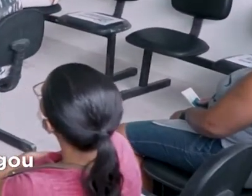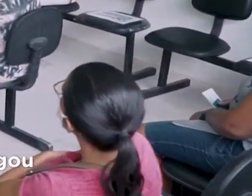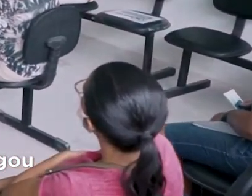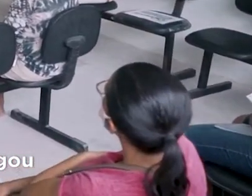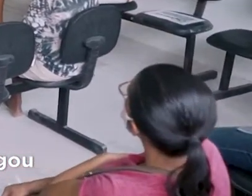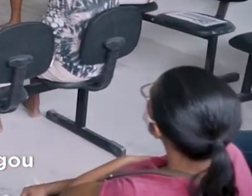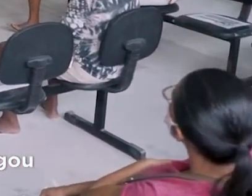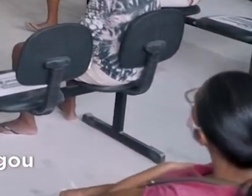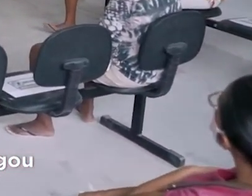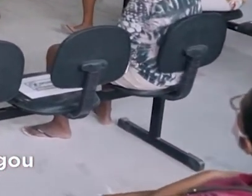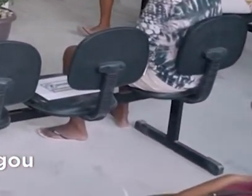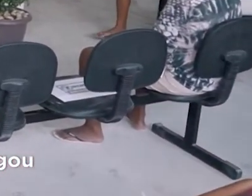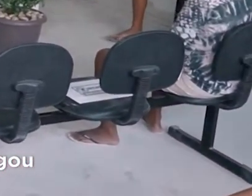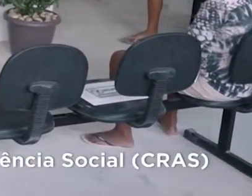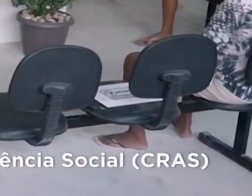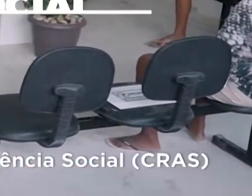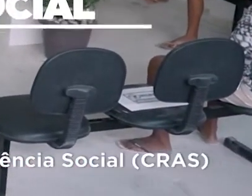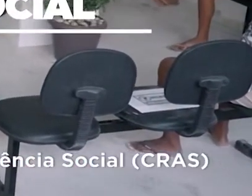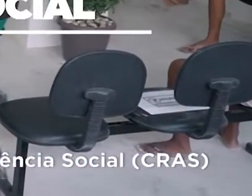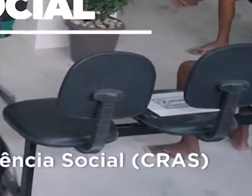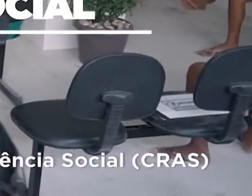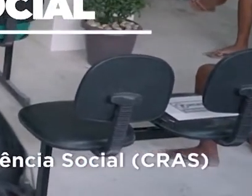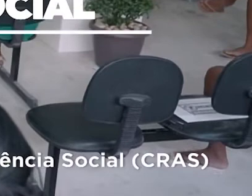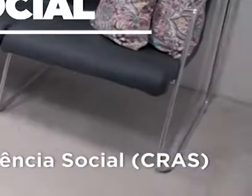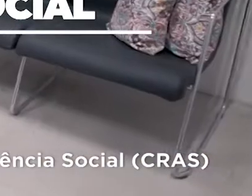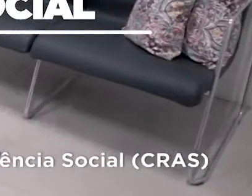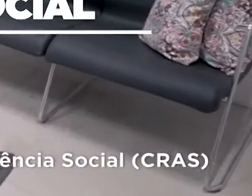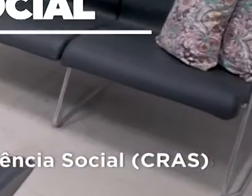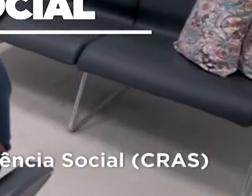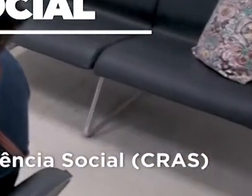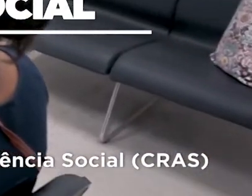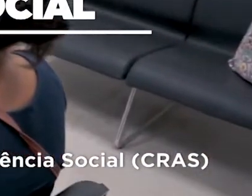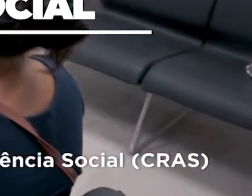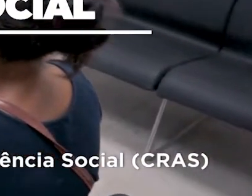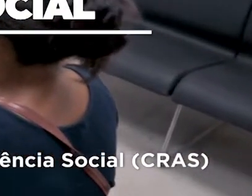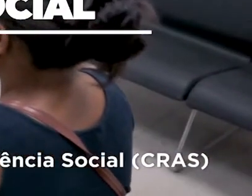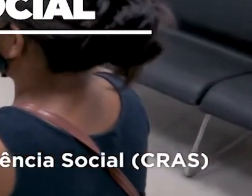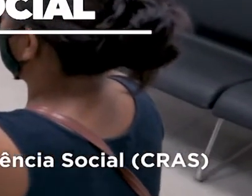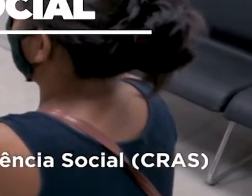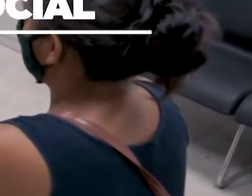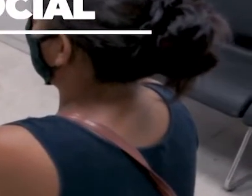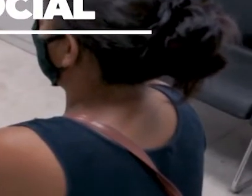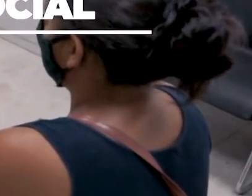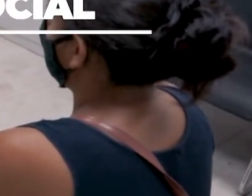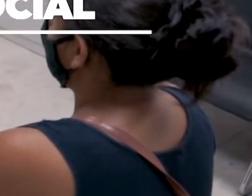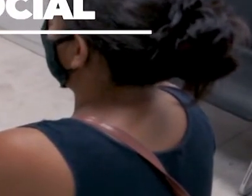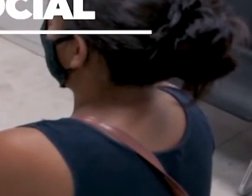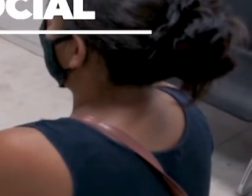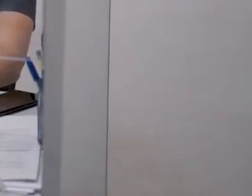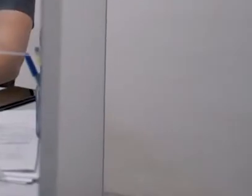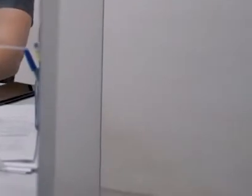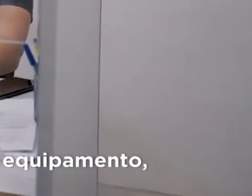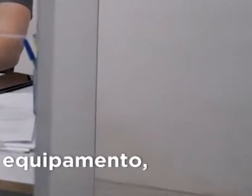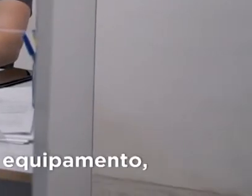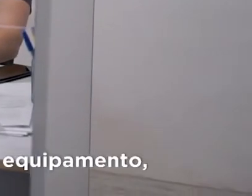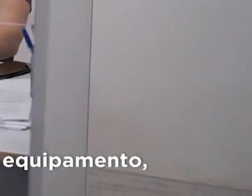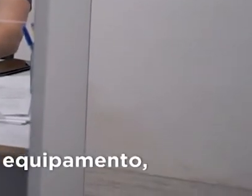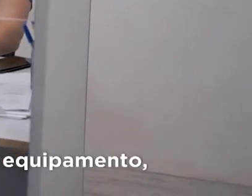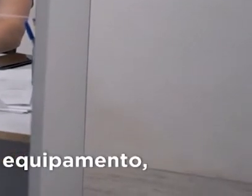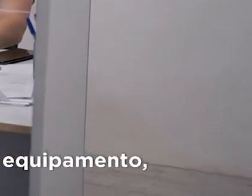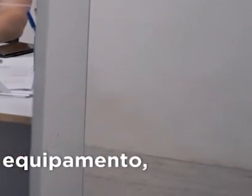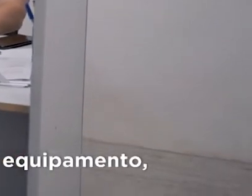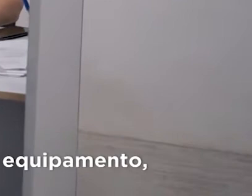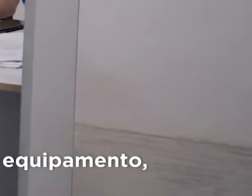A Prefeitura de Caruaru entregou a nova sede do Centro de Referência de Assistência Social, CRAS, do bairro do Salgado. A